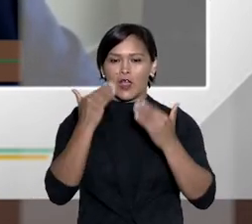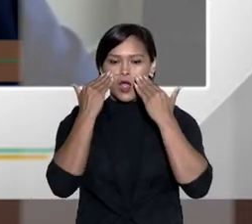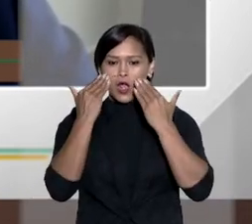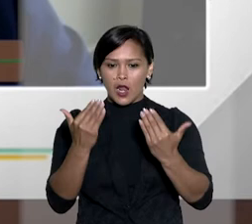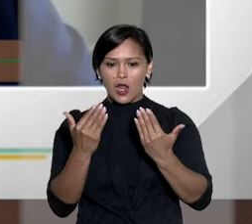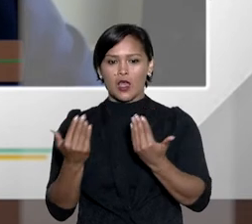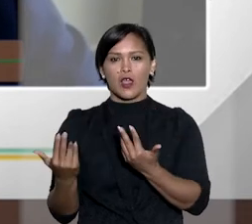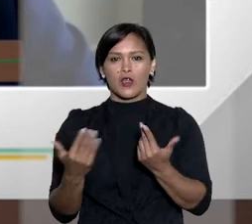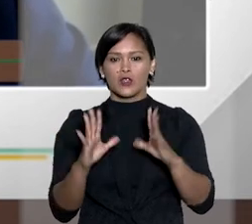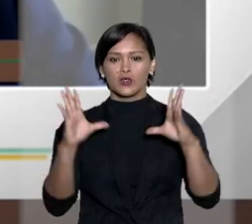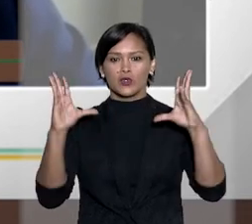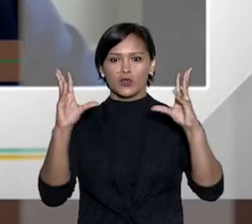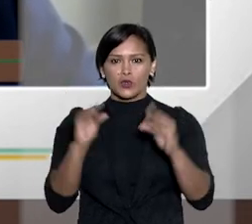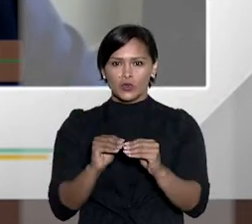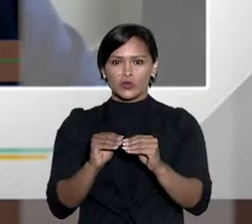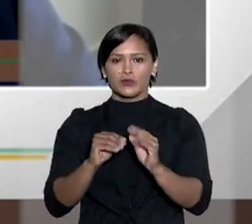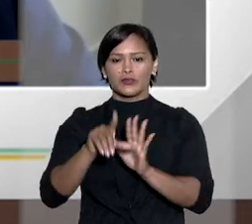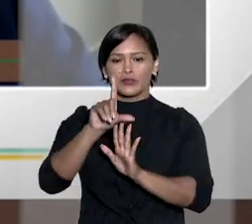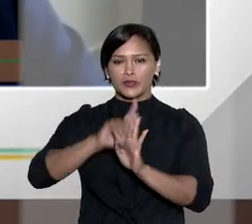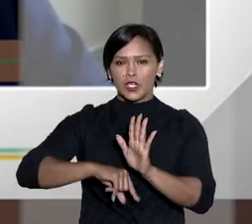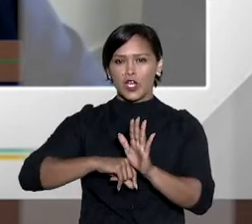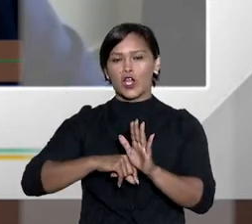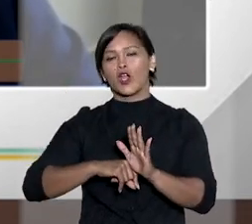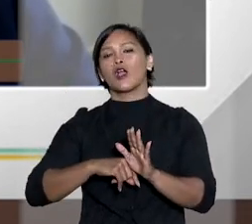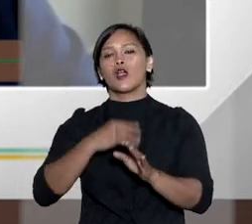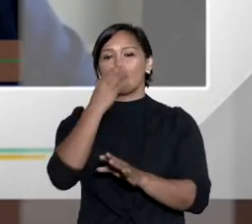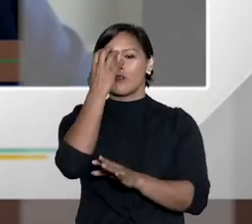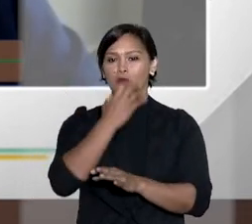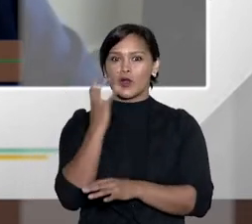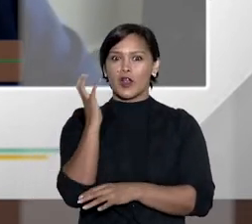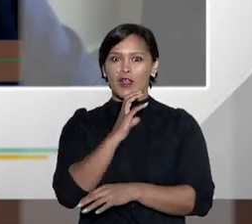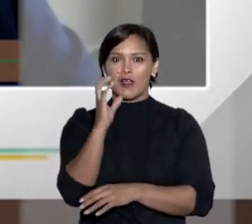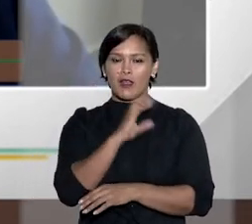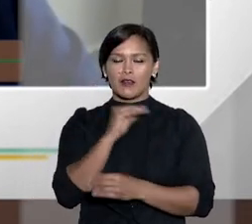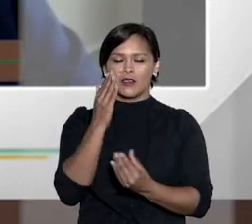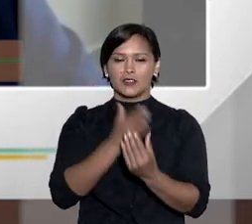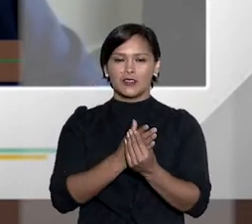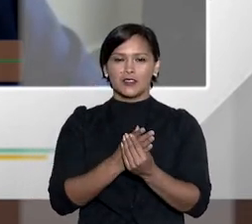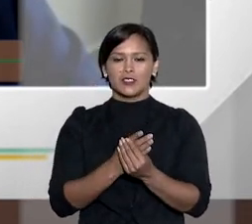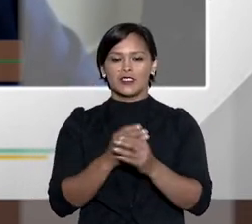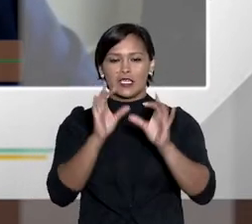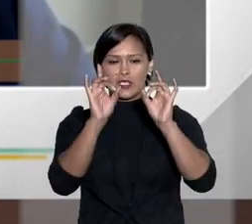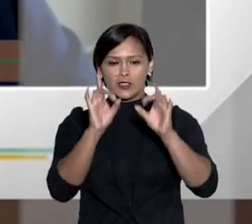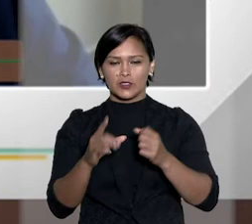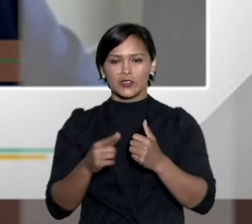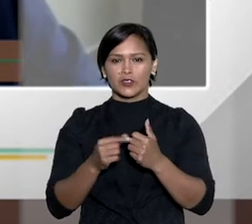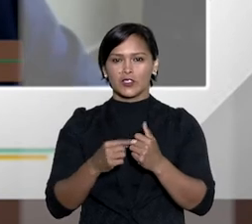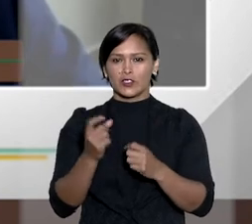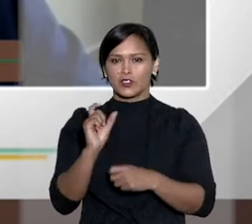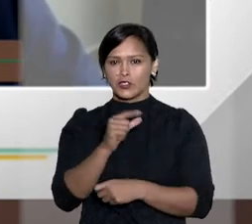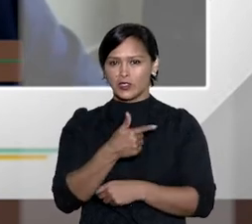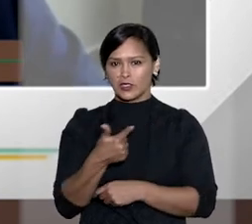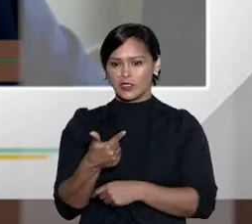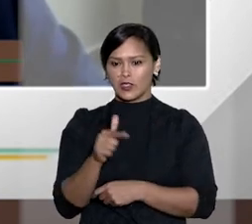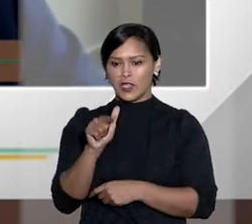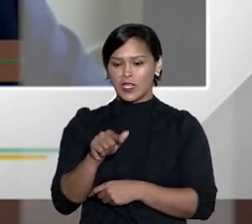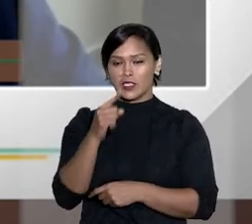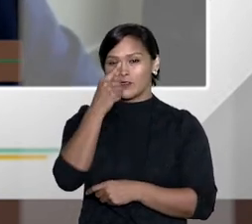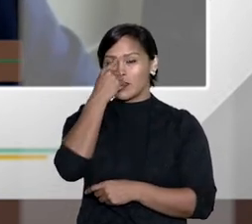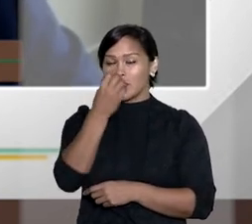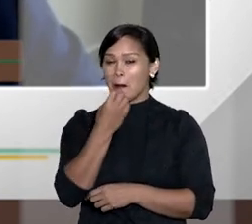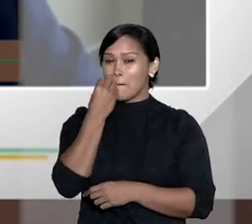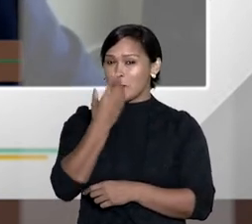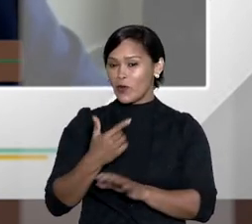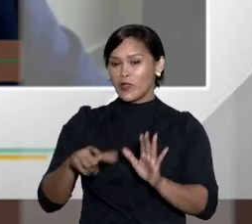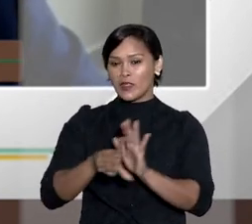audiência trabalhando ao mesmo tempo e se enxuga a pauta torna o processo mais célebre e dá realmente efetividade aos critérios do artigo 2º.